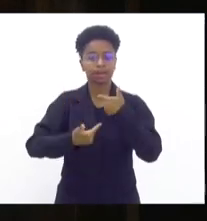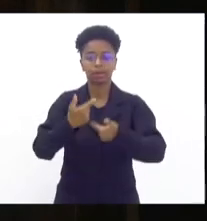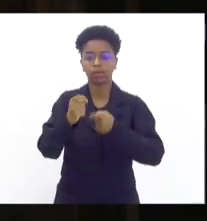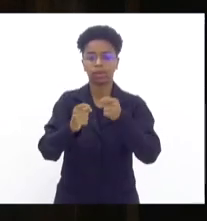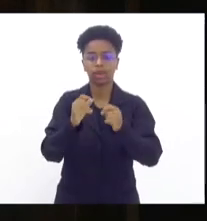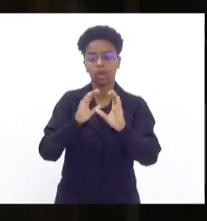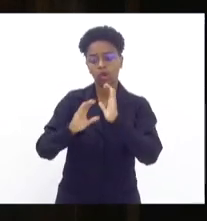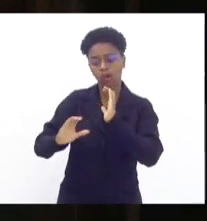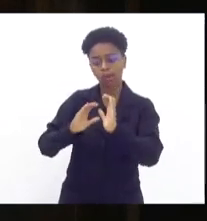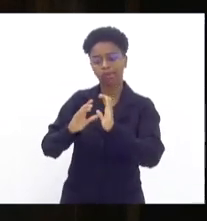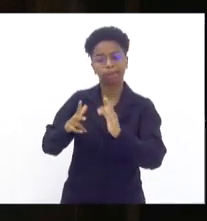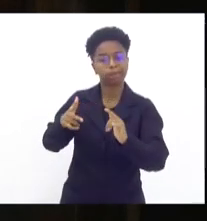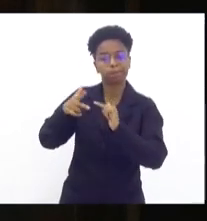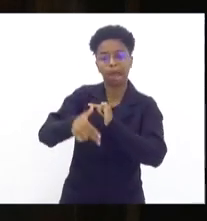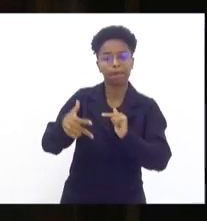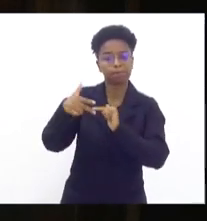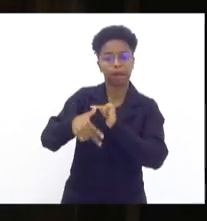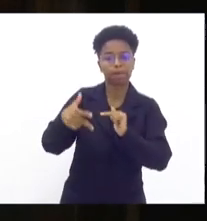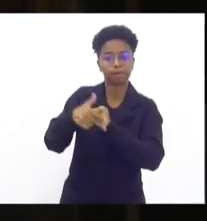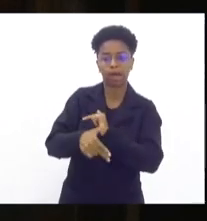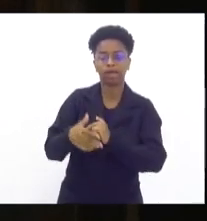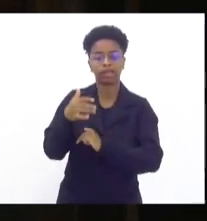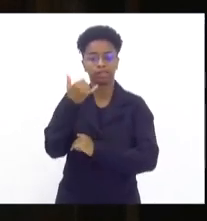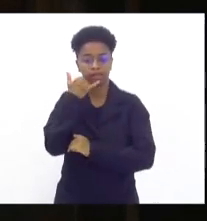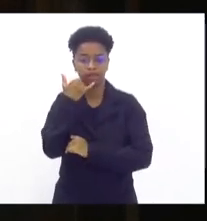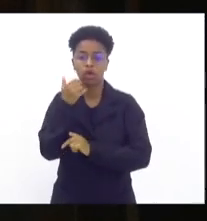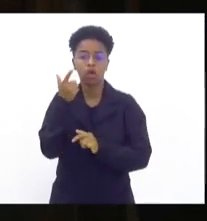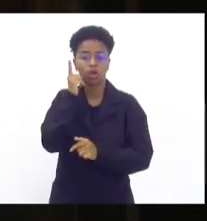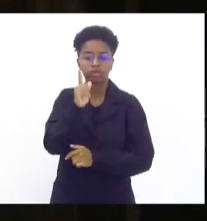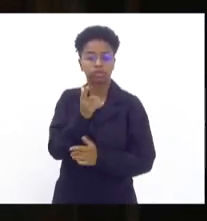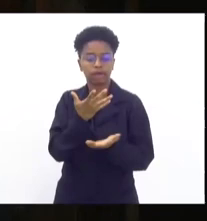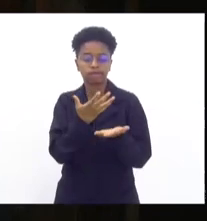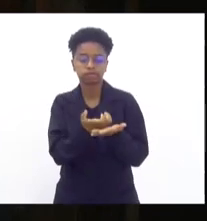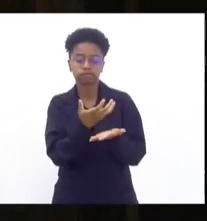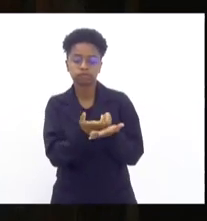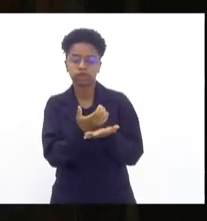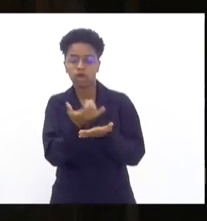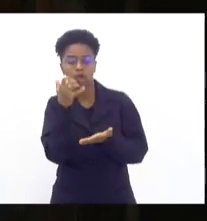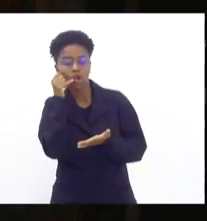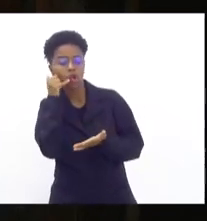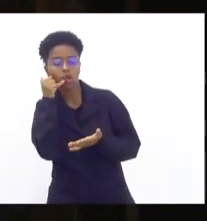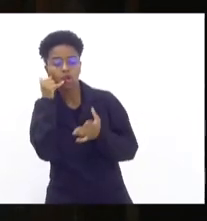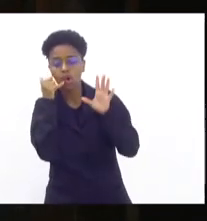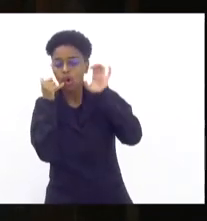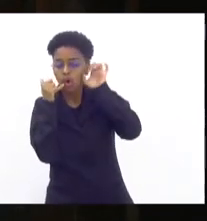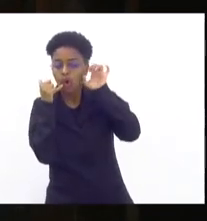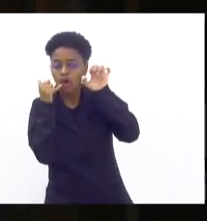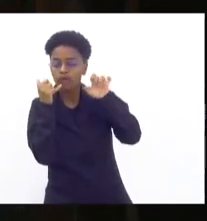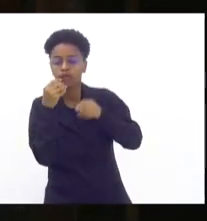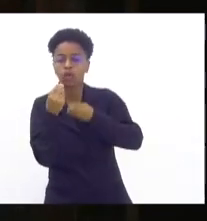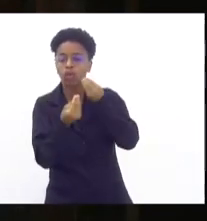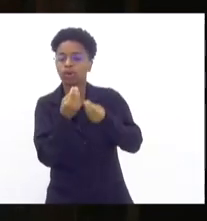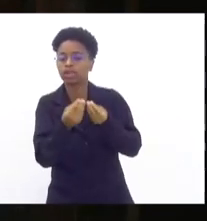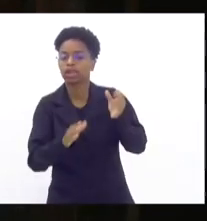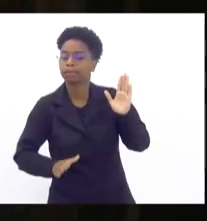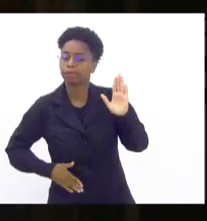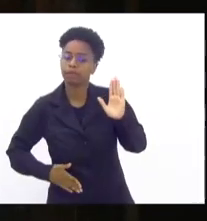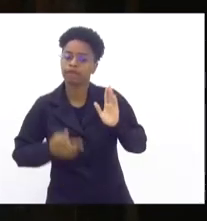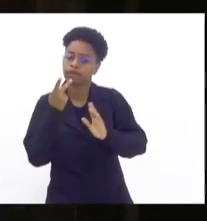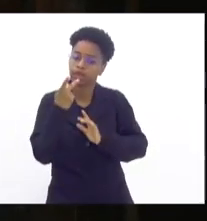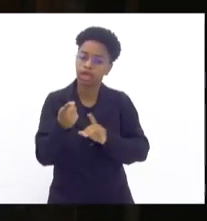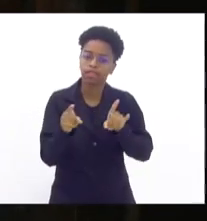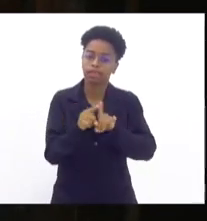comunicações telefônicas, de modo que grampeava, se escutava os telefones de criminosos, de alvos,